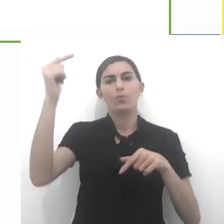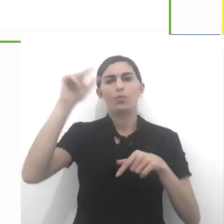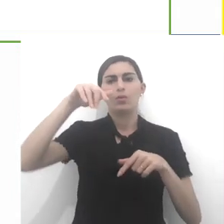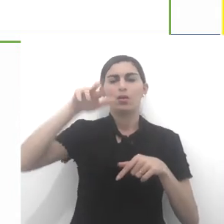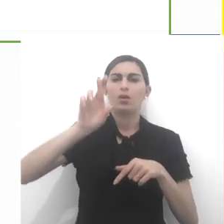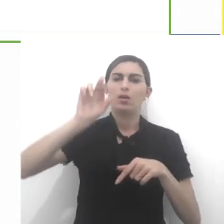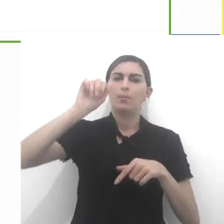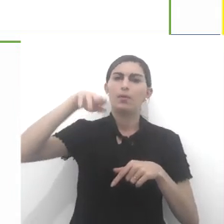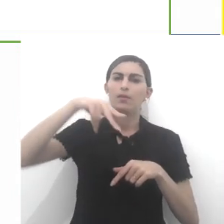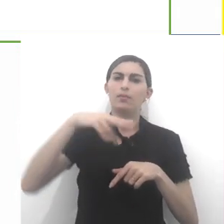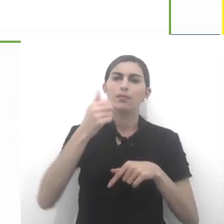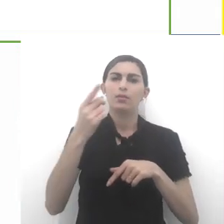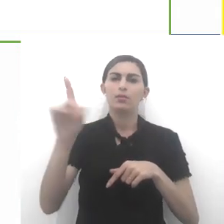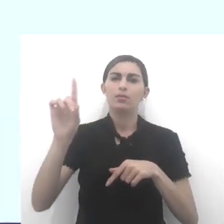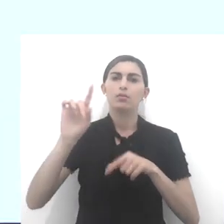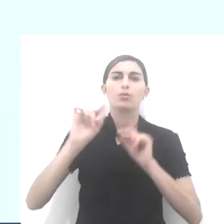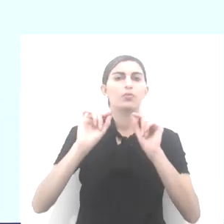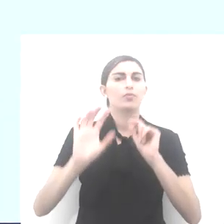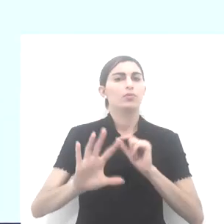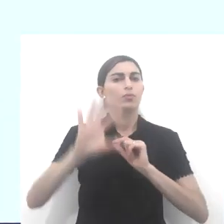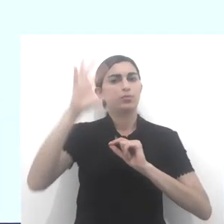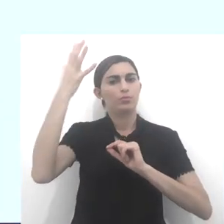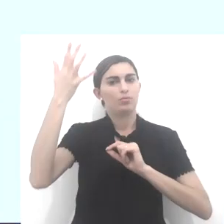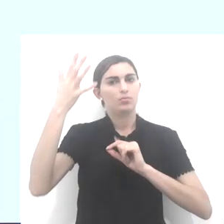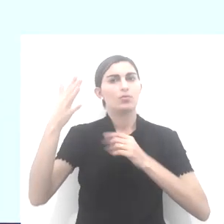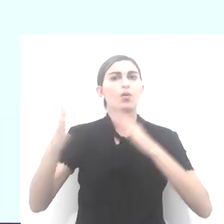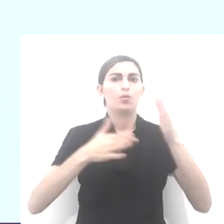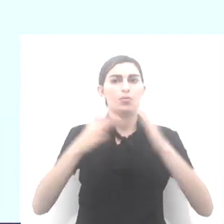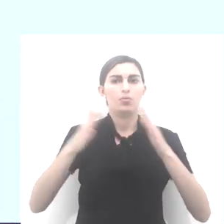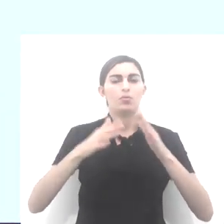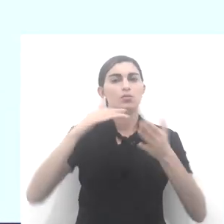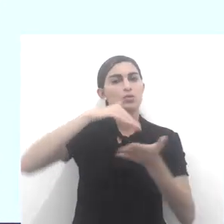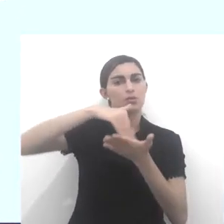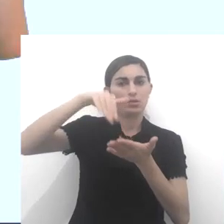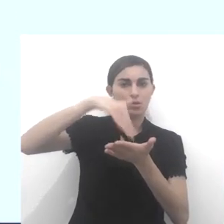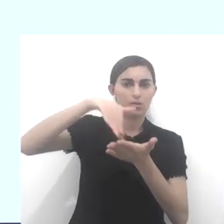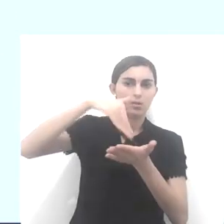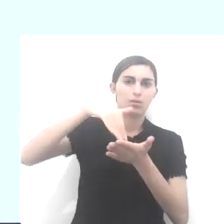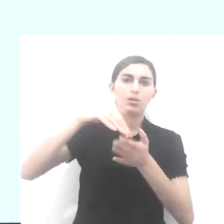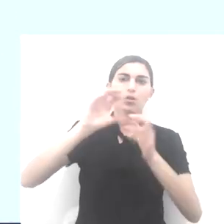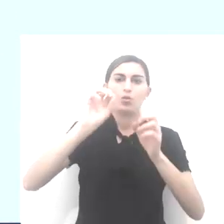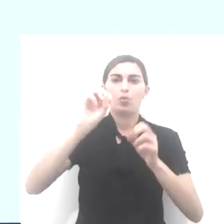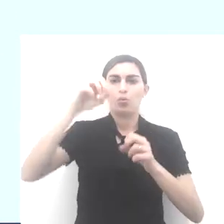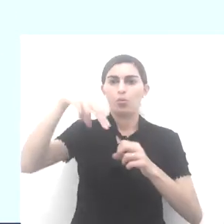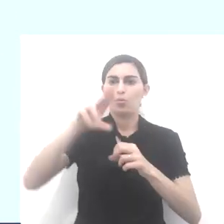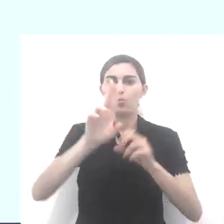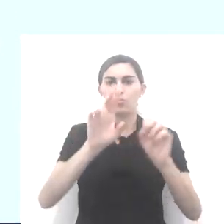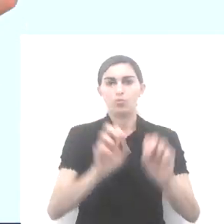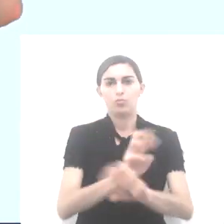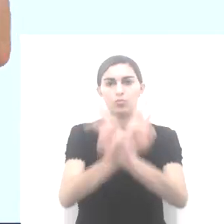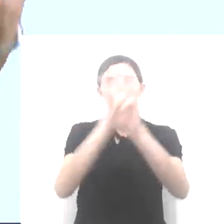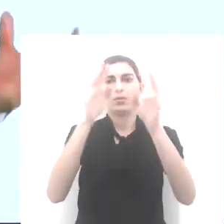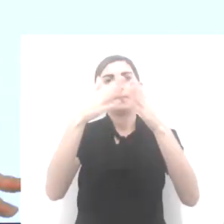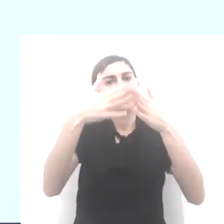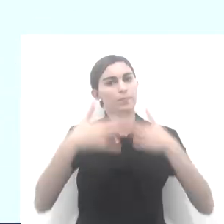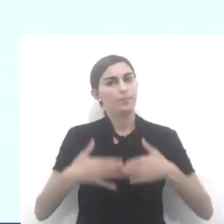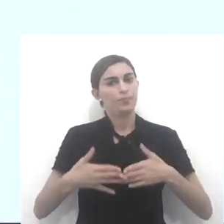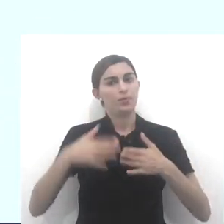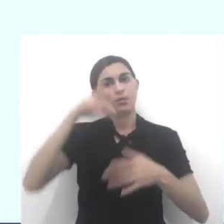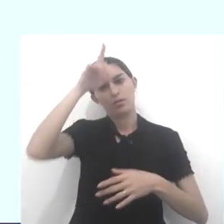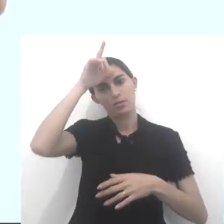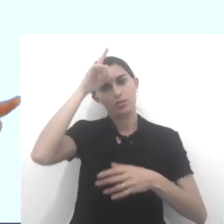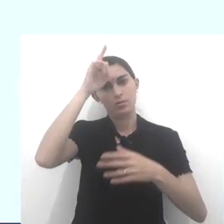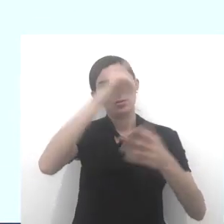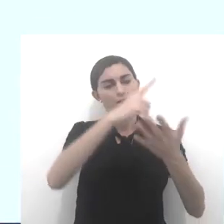Ramadã. Então, o aconteceu? Justamente, o membro secretário da ONU, ele pediu que os